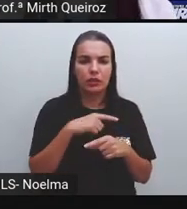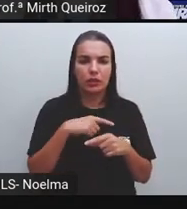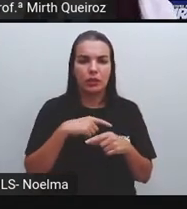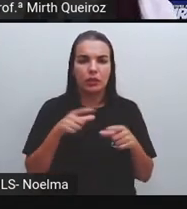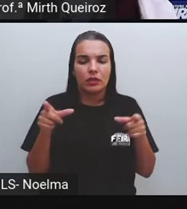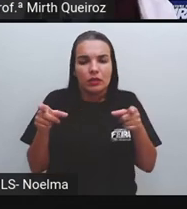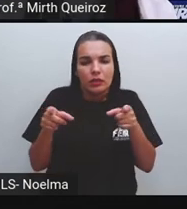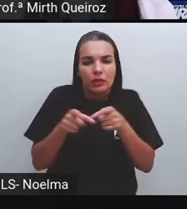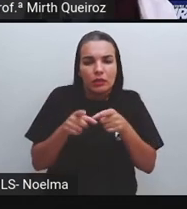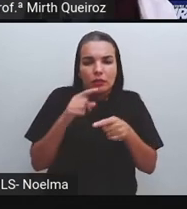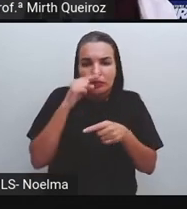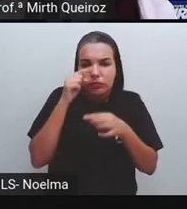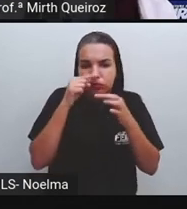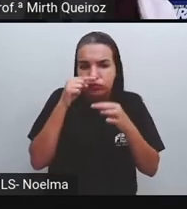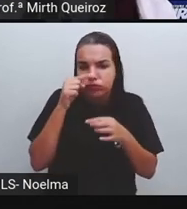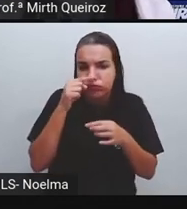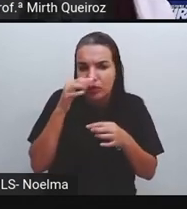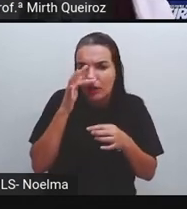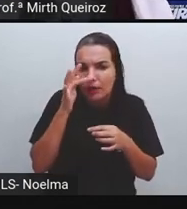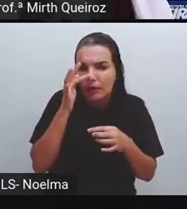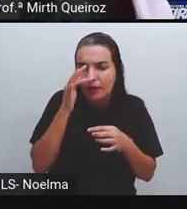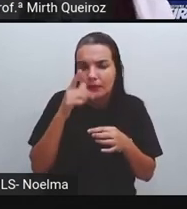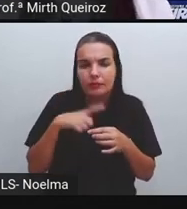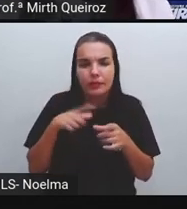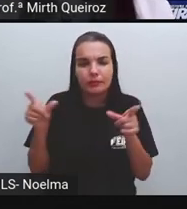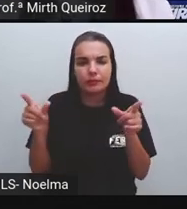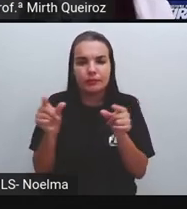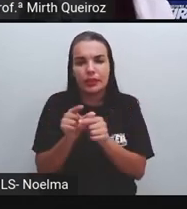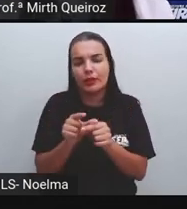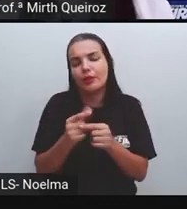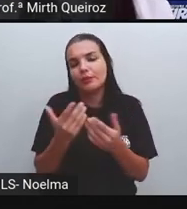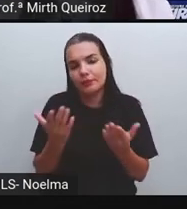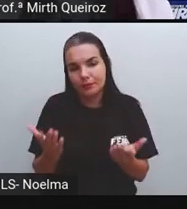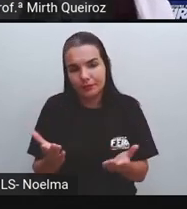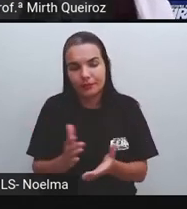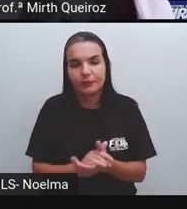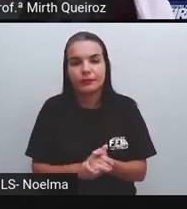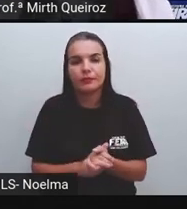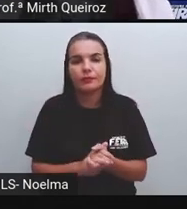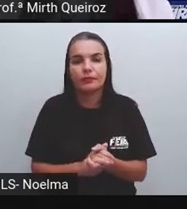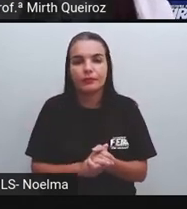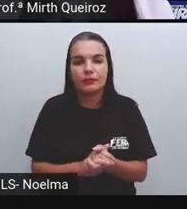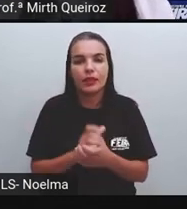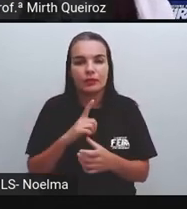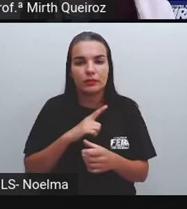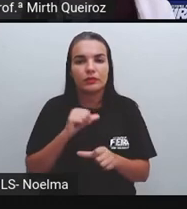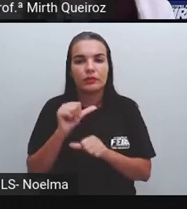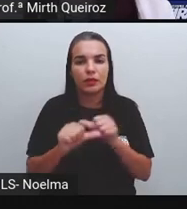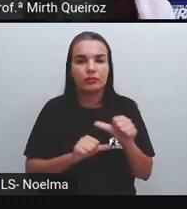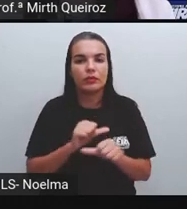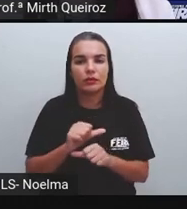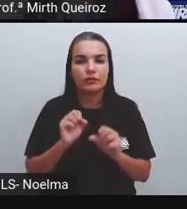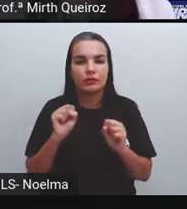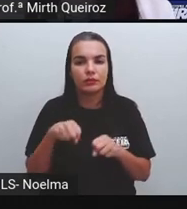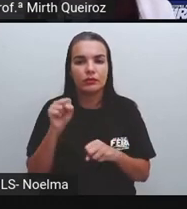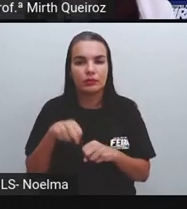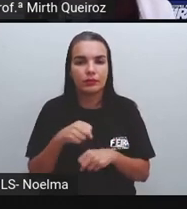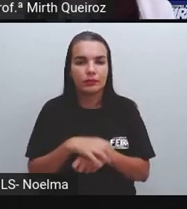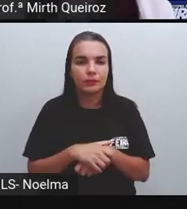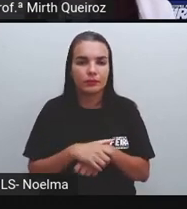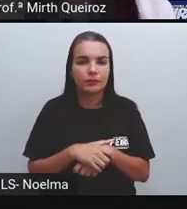jardizinho que a gente viu na primeira imagem, na segunda imagem a já não tem ele, né? Então, houve sim alterações,